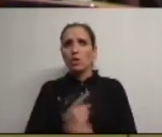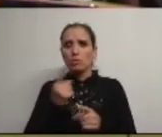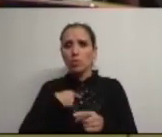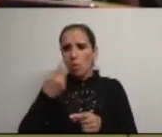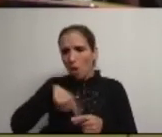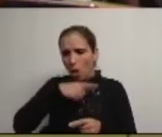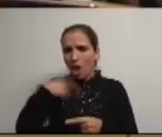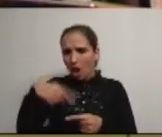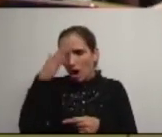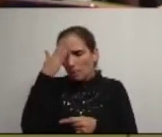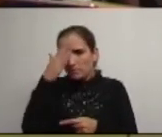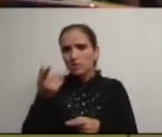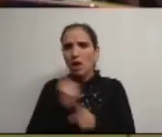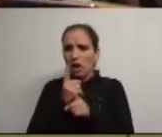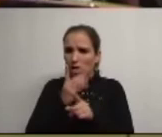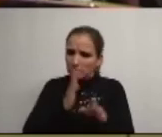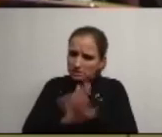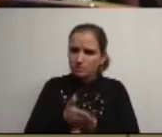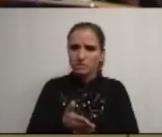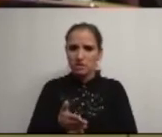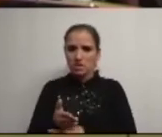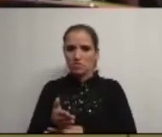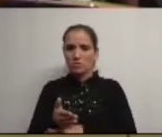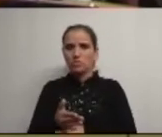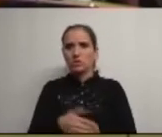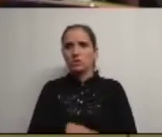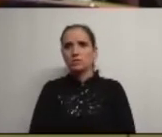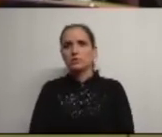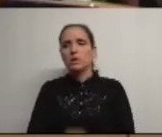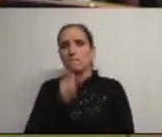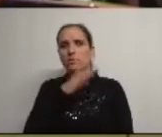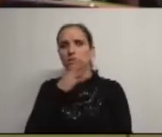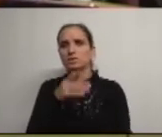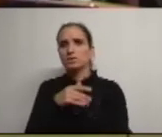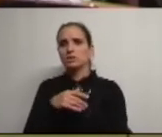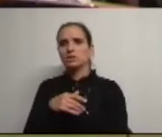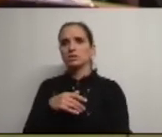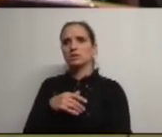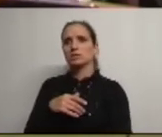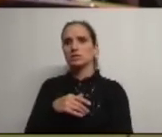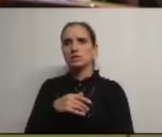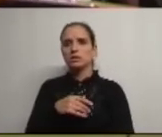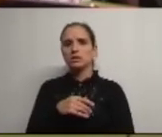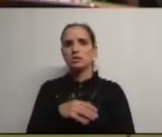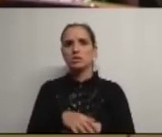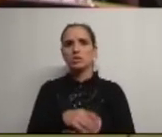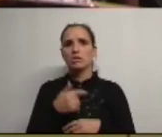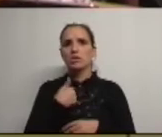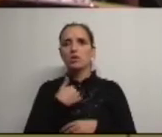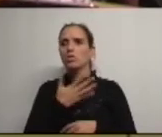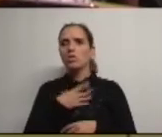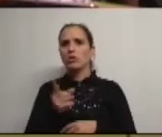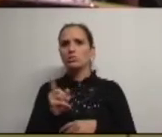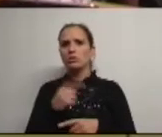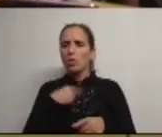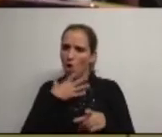capacidade de intervenção Ok? E posso lhe dizer posso lhe dizer eu não gosto eu